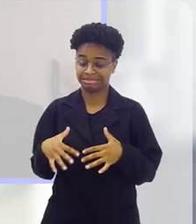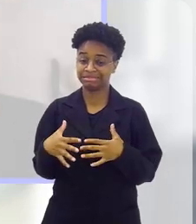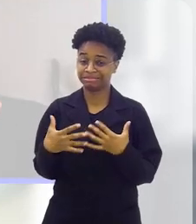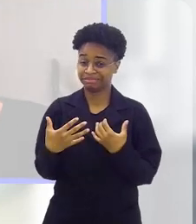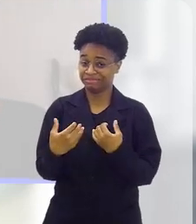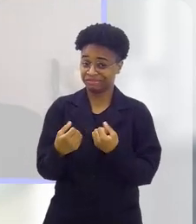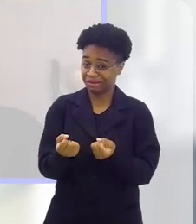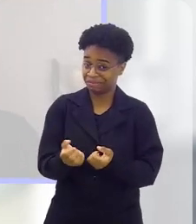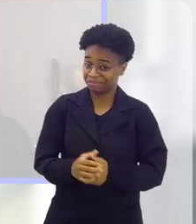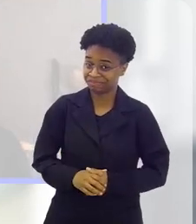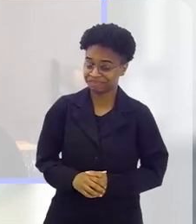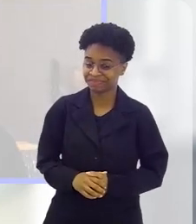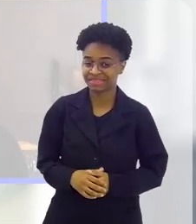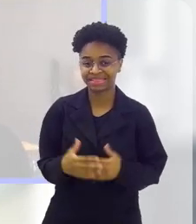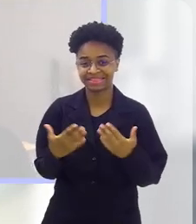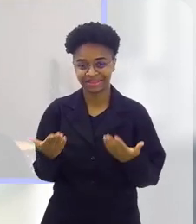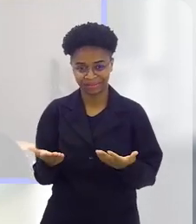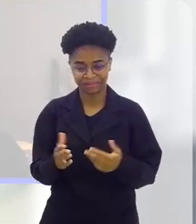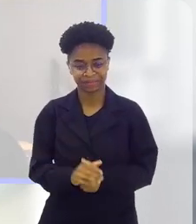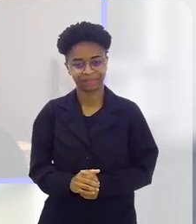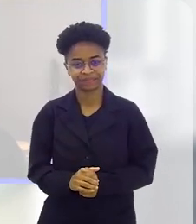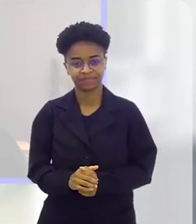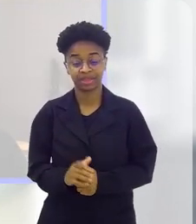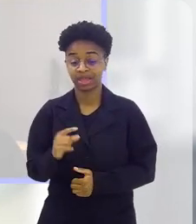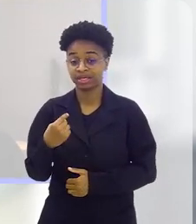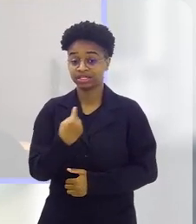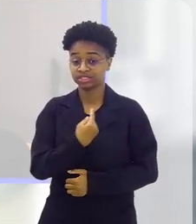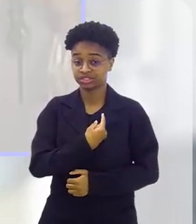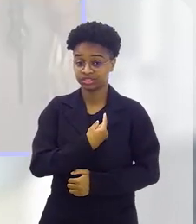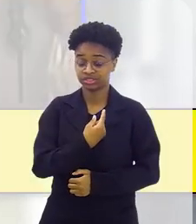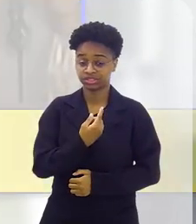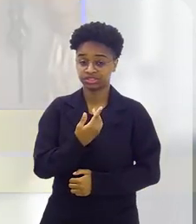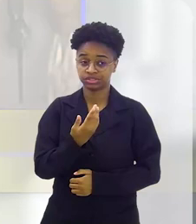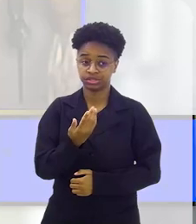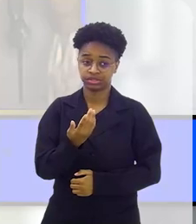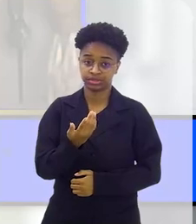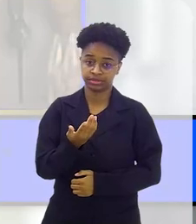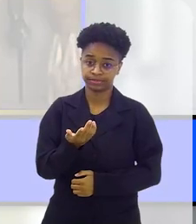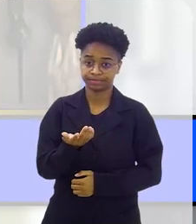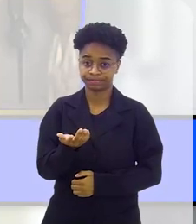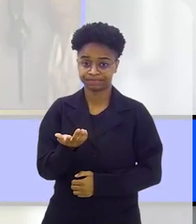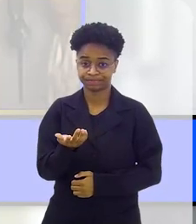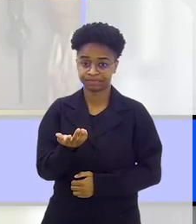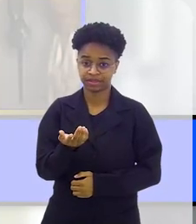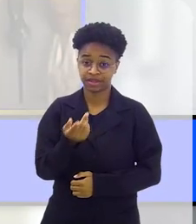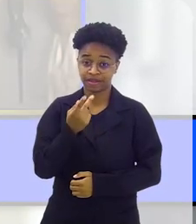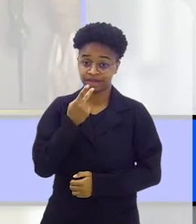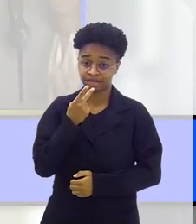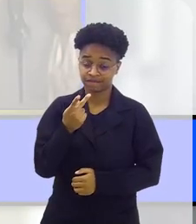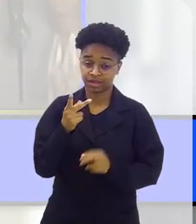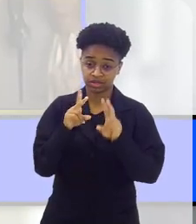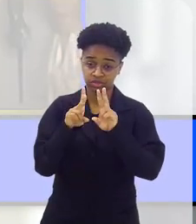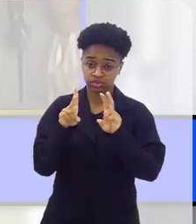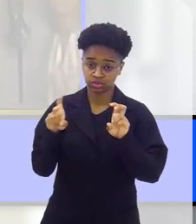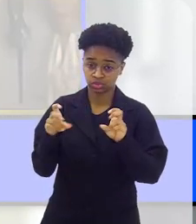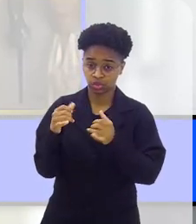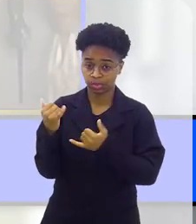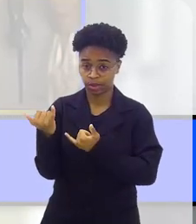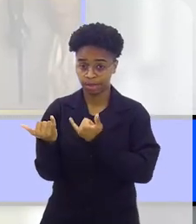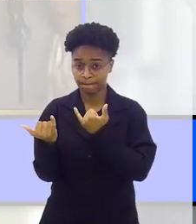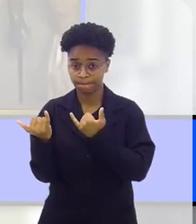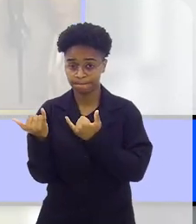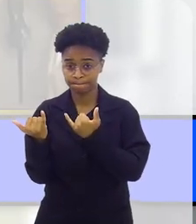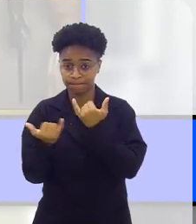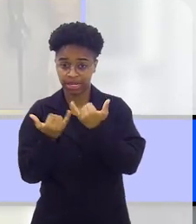Vamos lá, né? Então, assim, quando a gente coloca toda a importância do